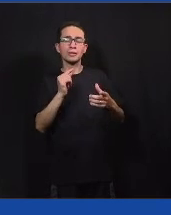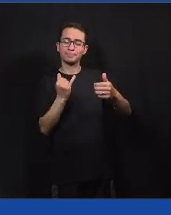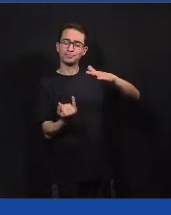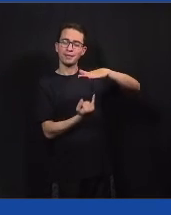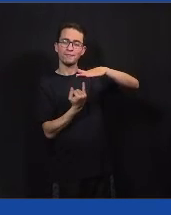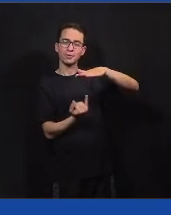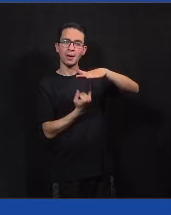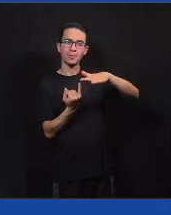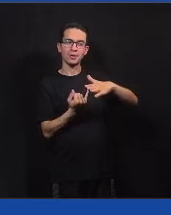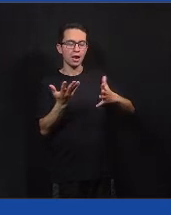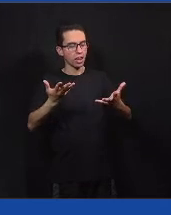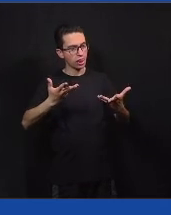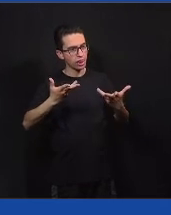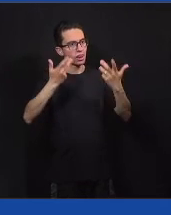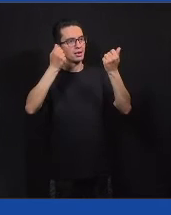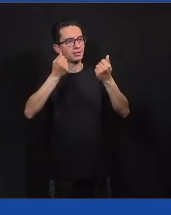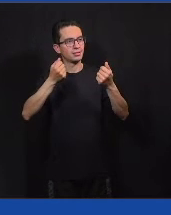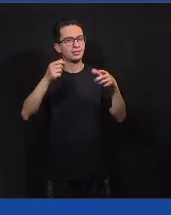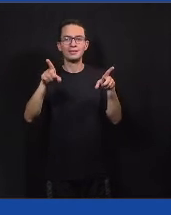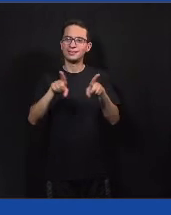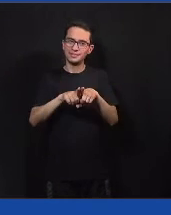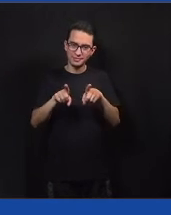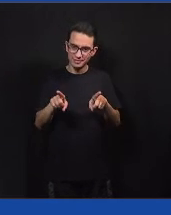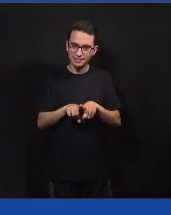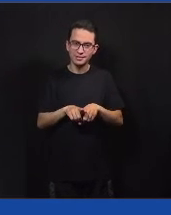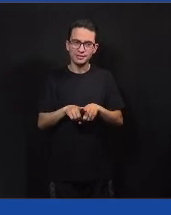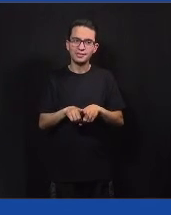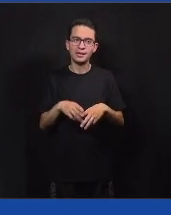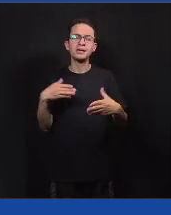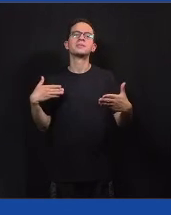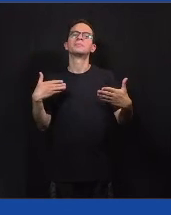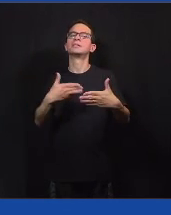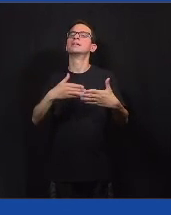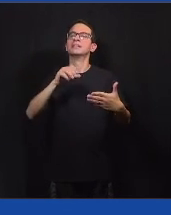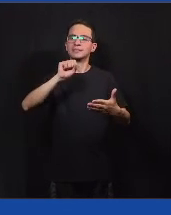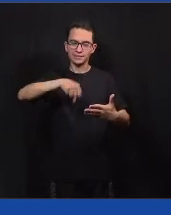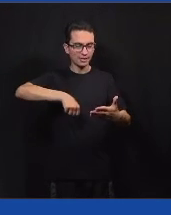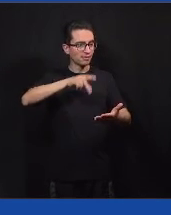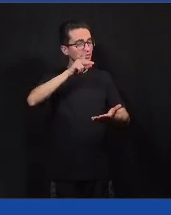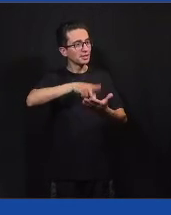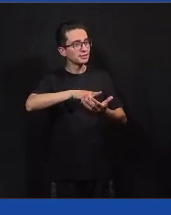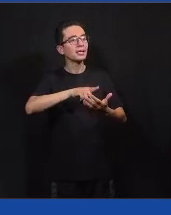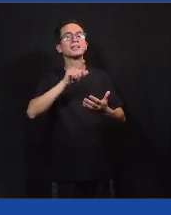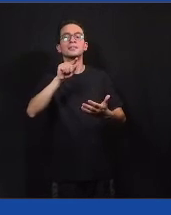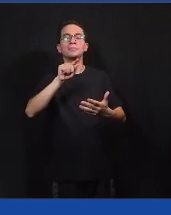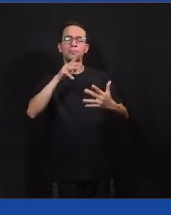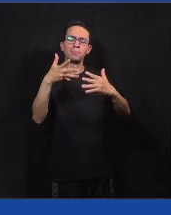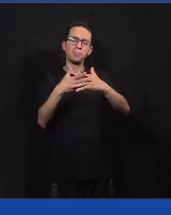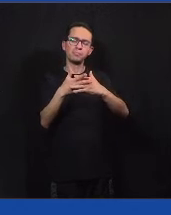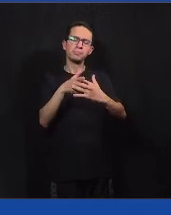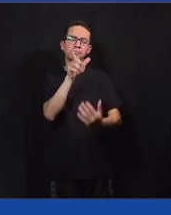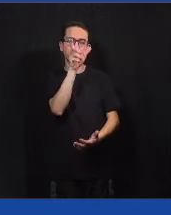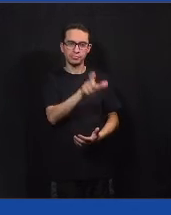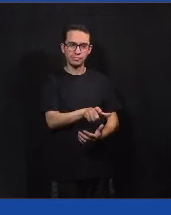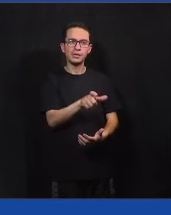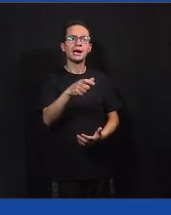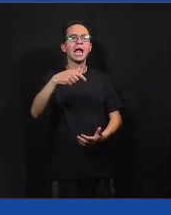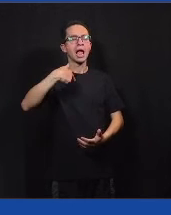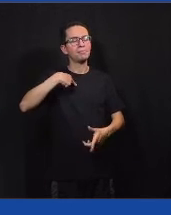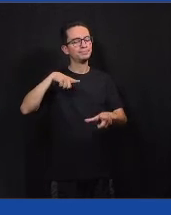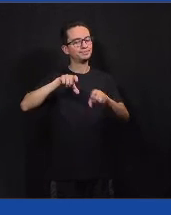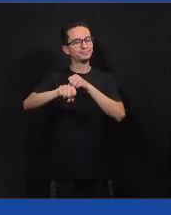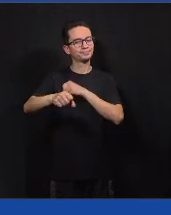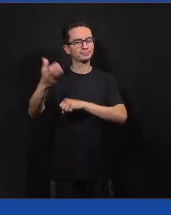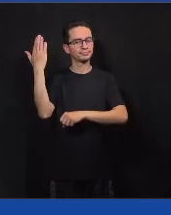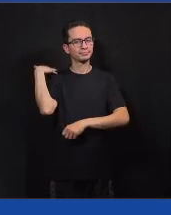atrativa, que pudesse aproximar realmente do cidadão, eu sou formada em direito, então me